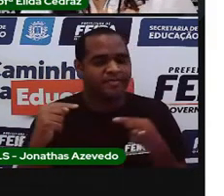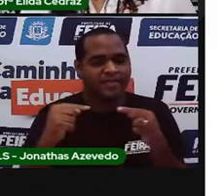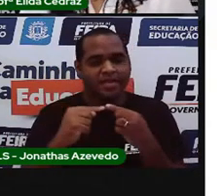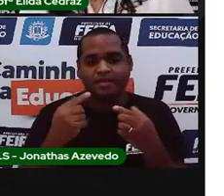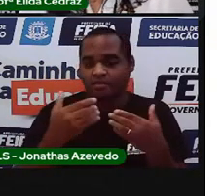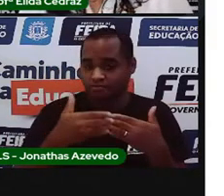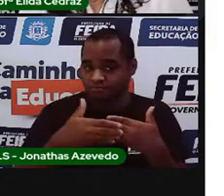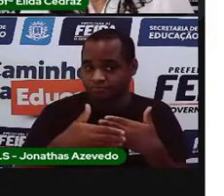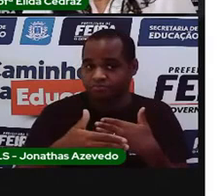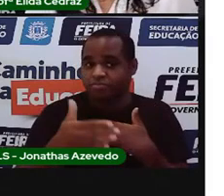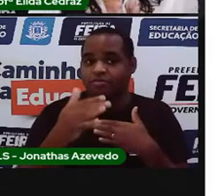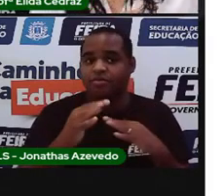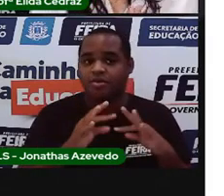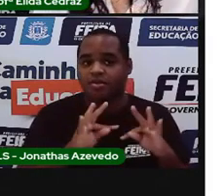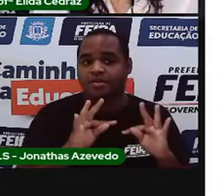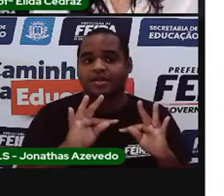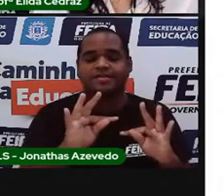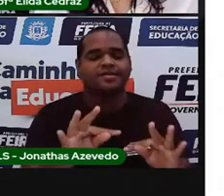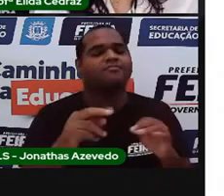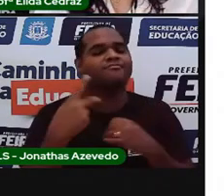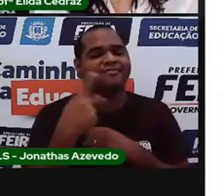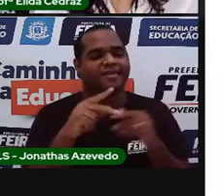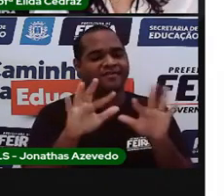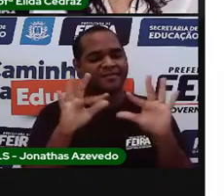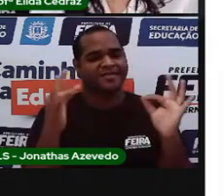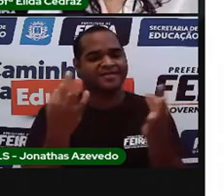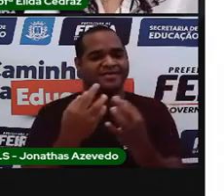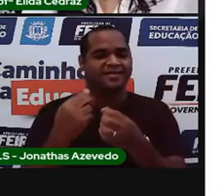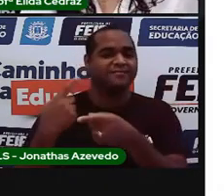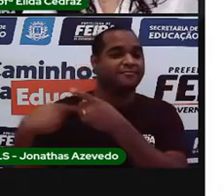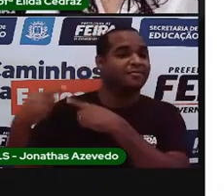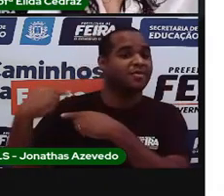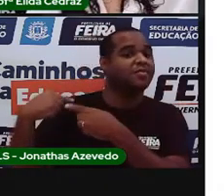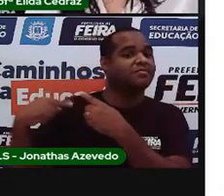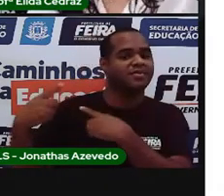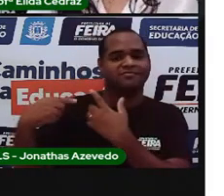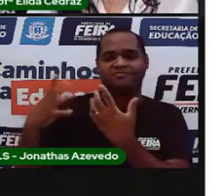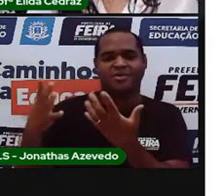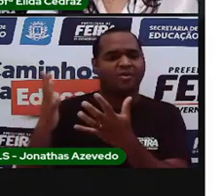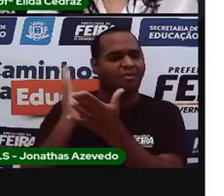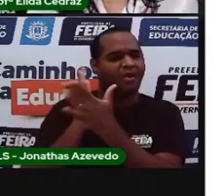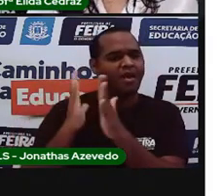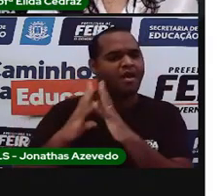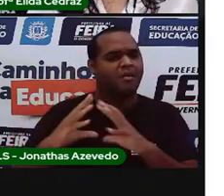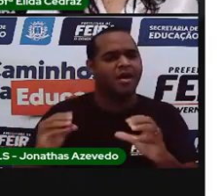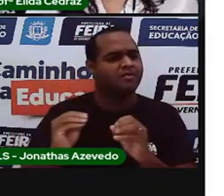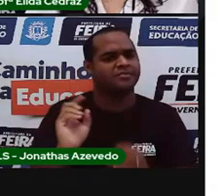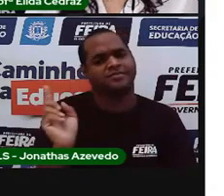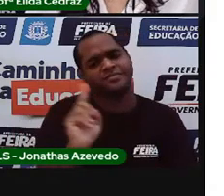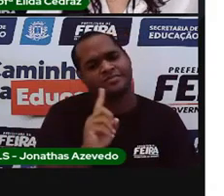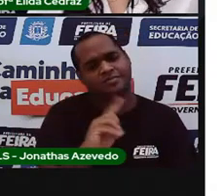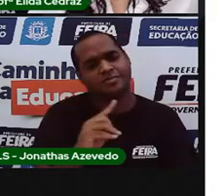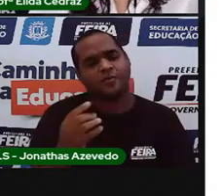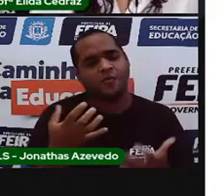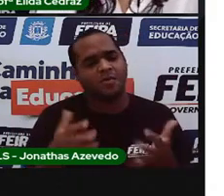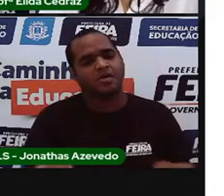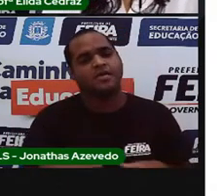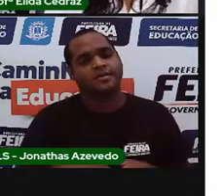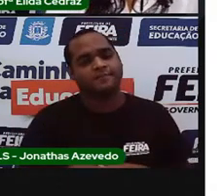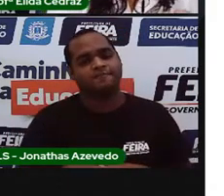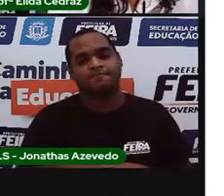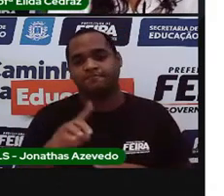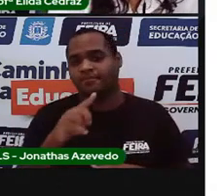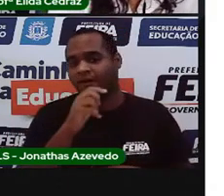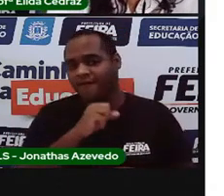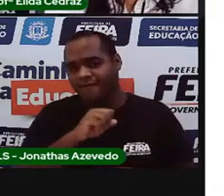tradição da família dela. E ela não quer que essa tradição acabe. Então, ela, por ser